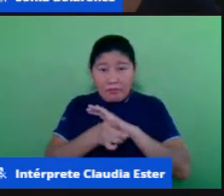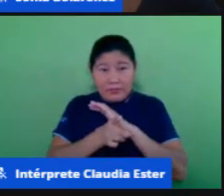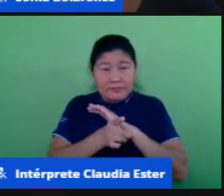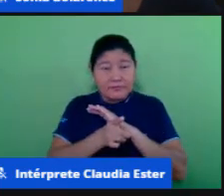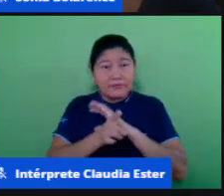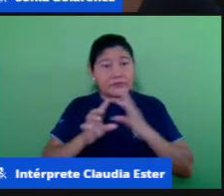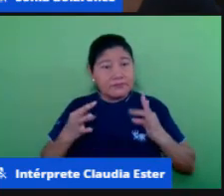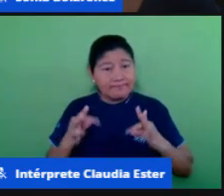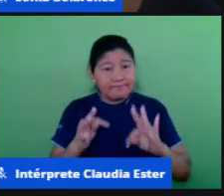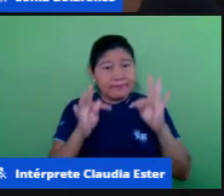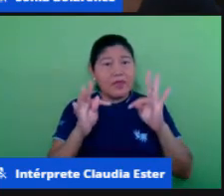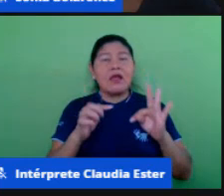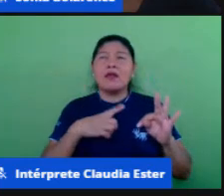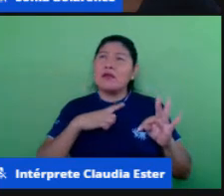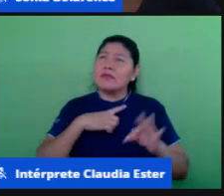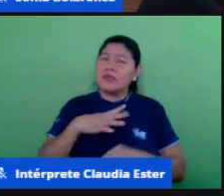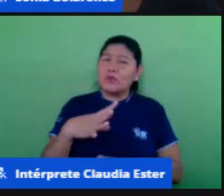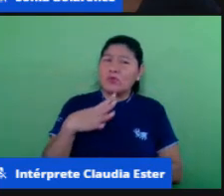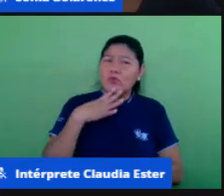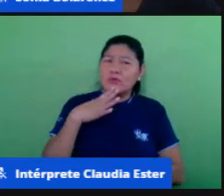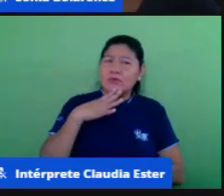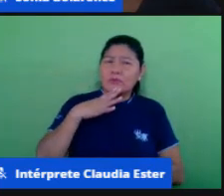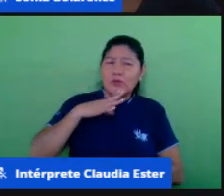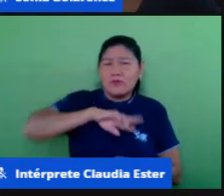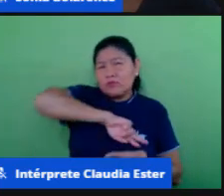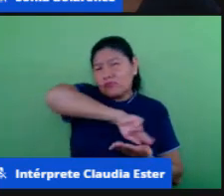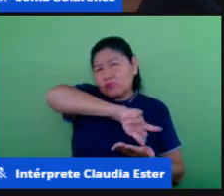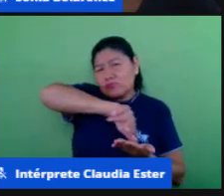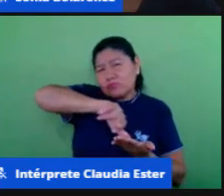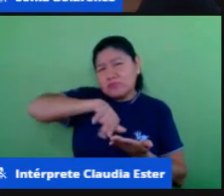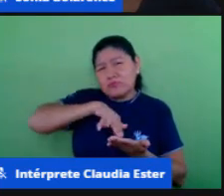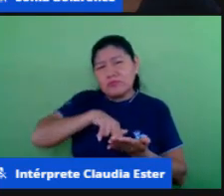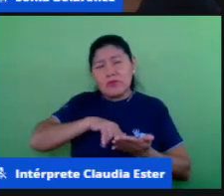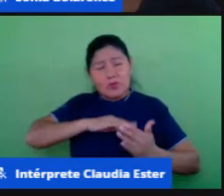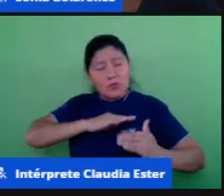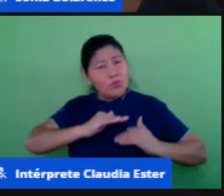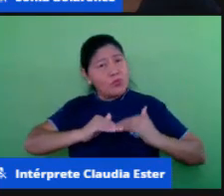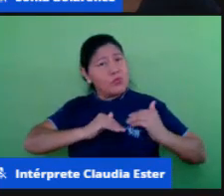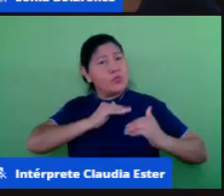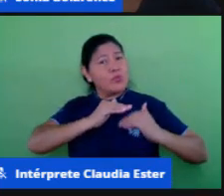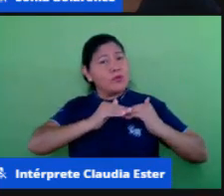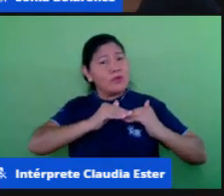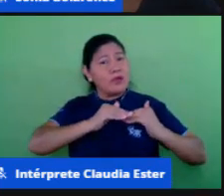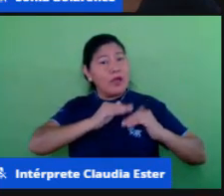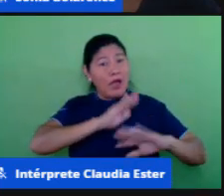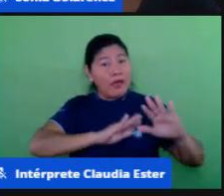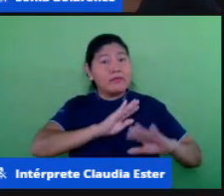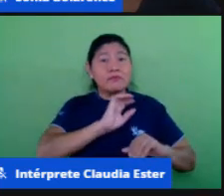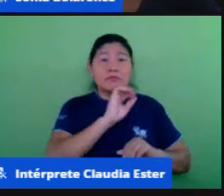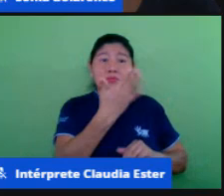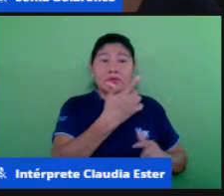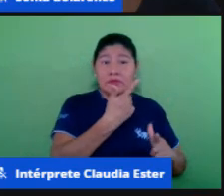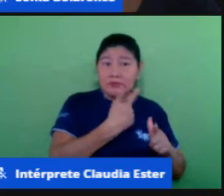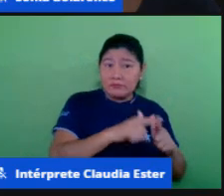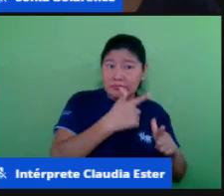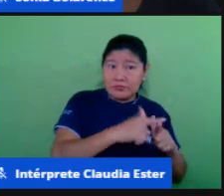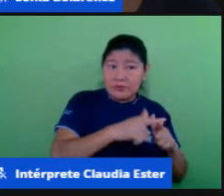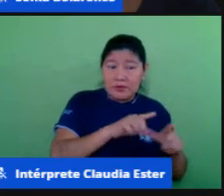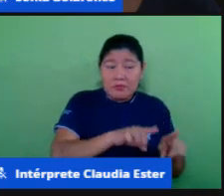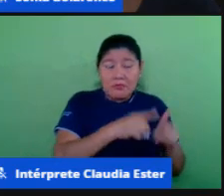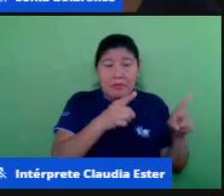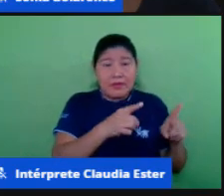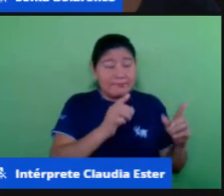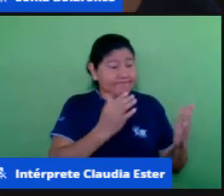conhecimento uma melhor educação com as TICs de vez em quando acontece alguma coisa que você se depara com